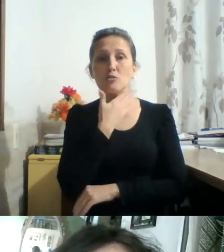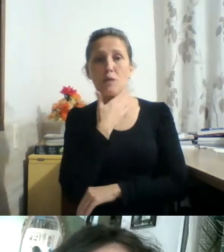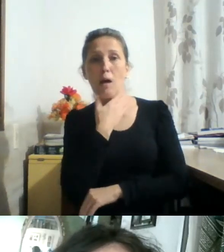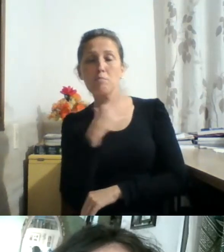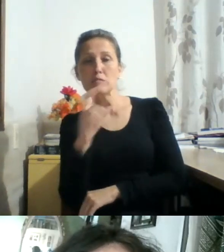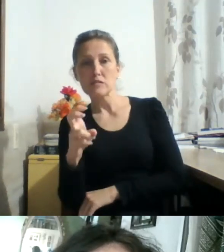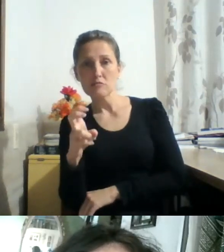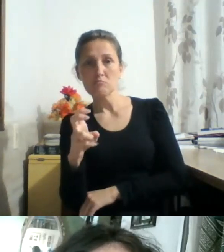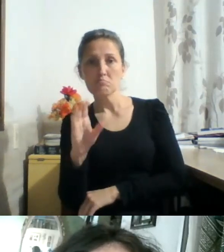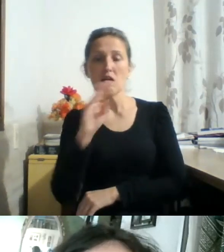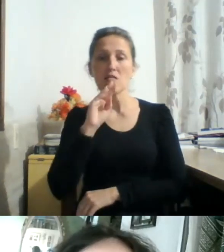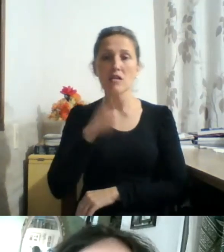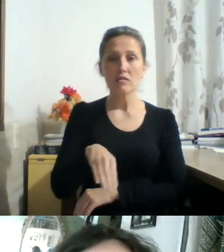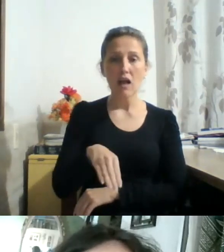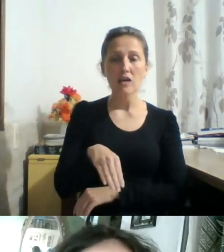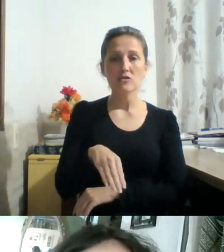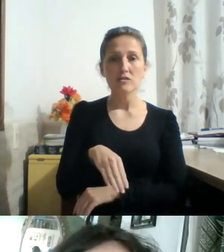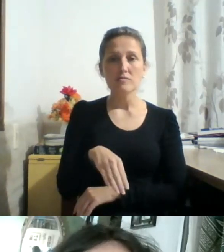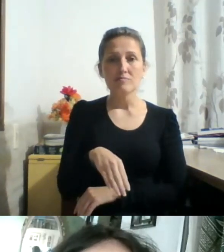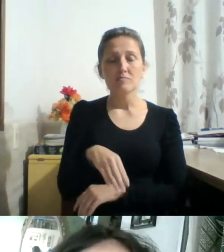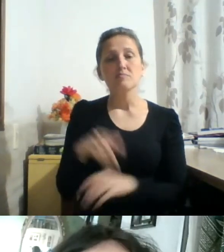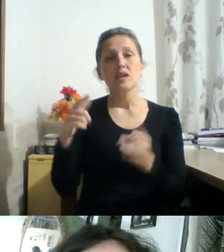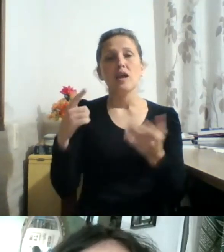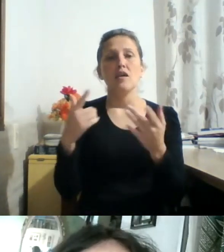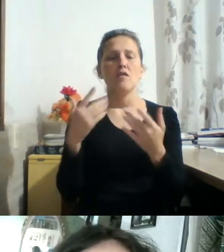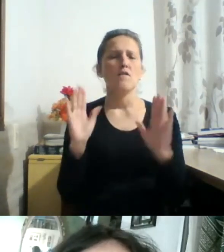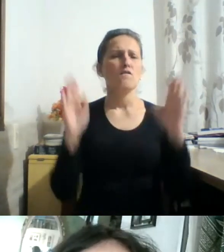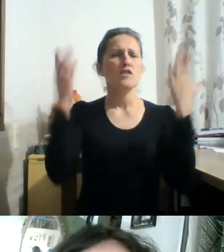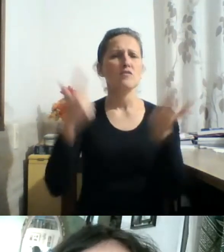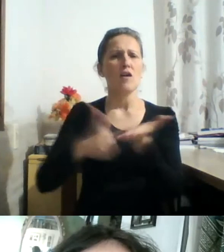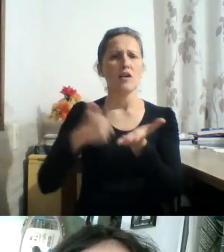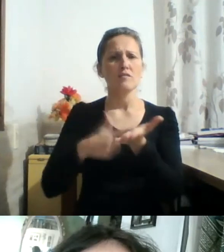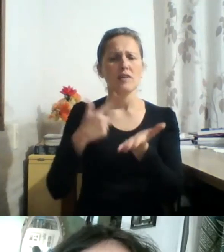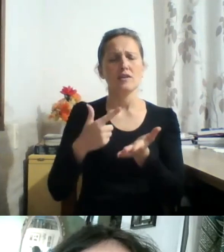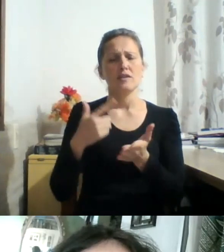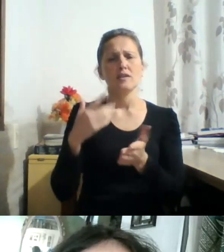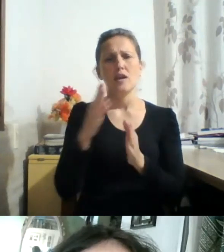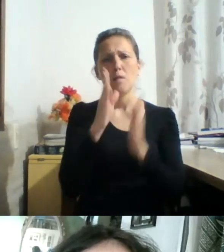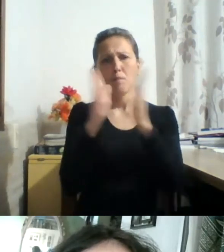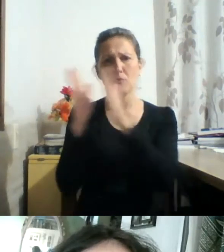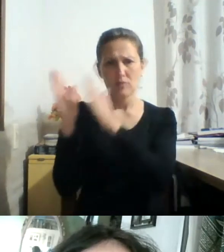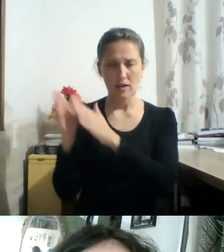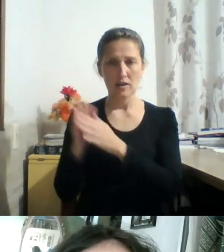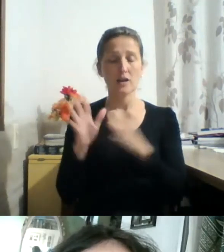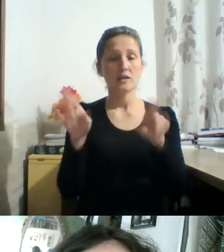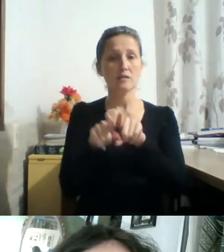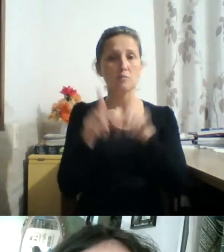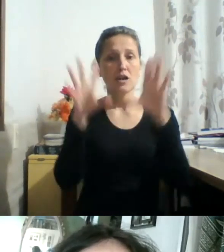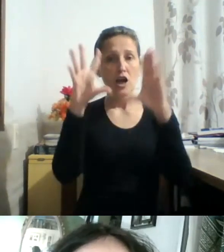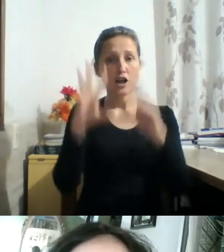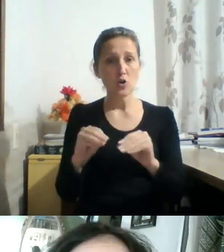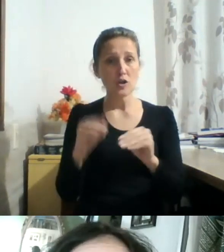com os festivais, livrarias e biblioteca. E à noite, às 20 horas, a palestra do Marcelo Greco,